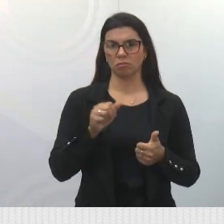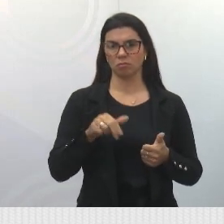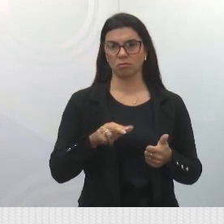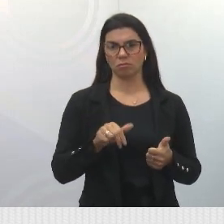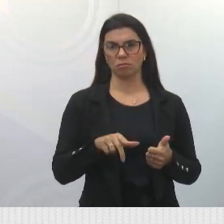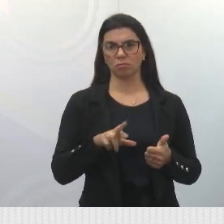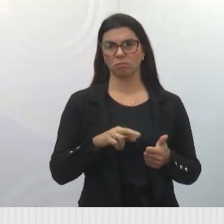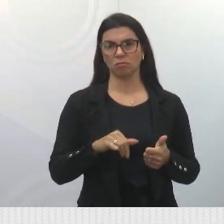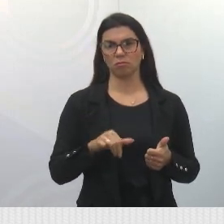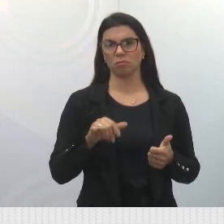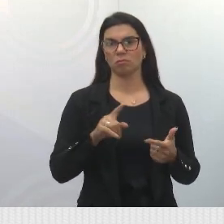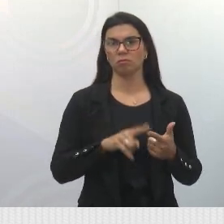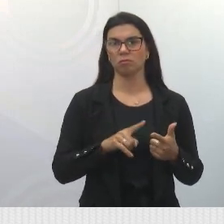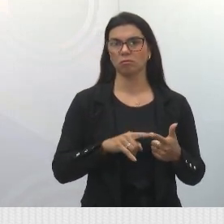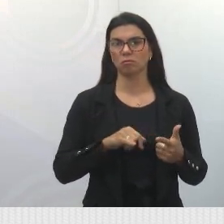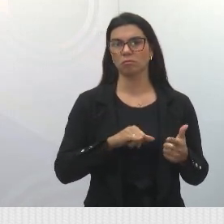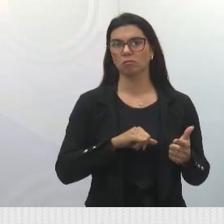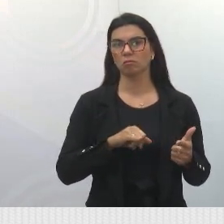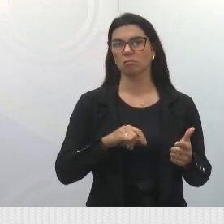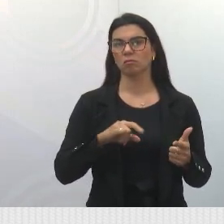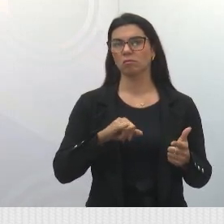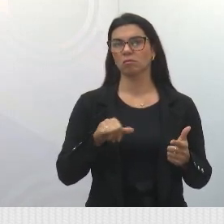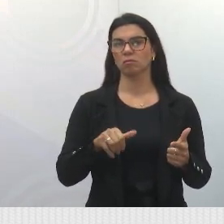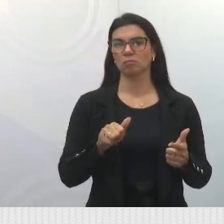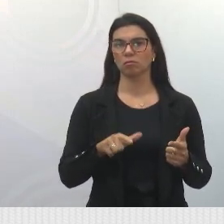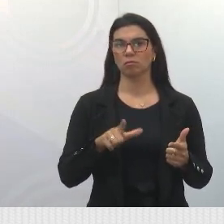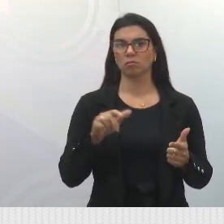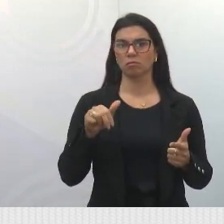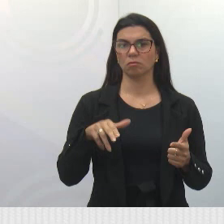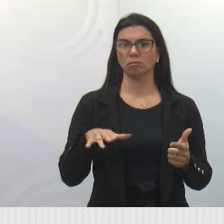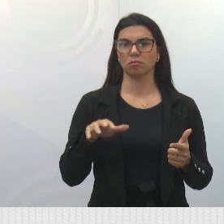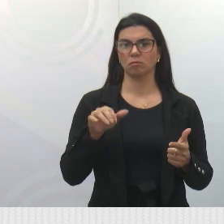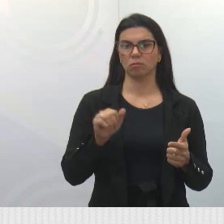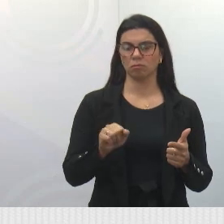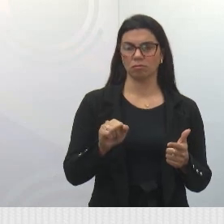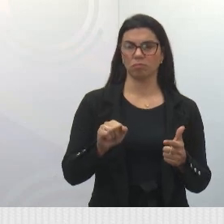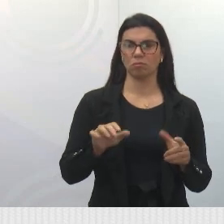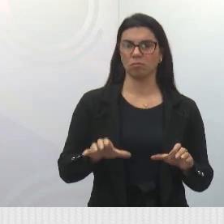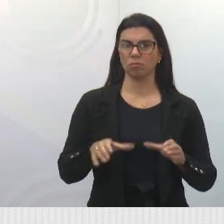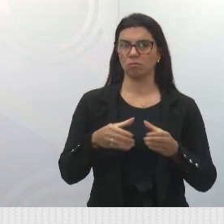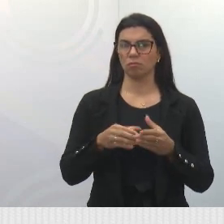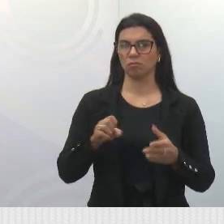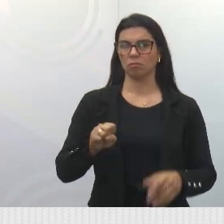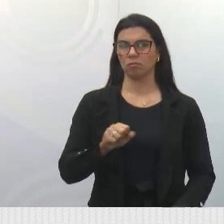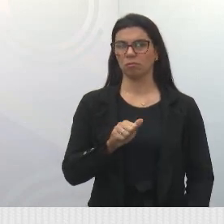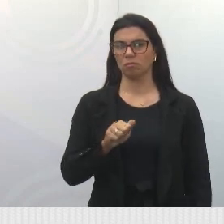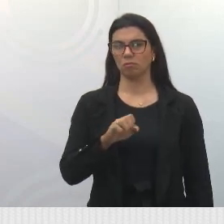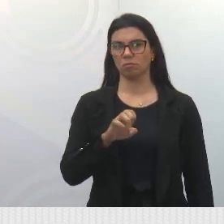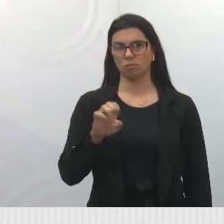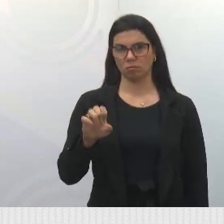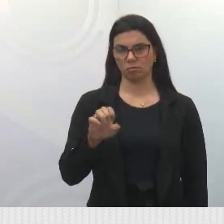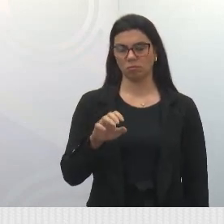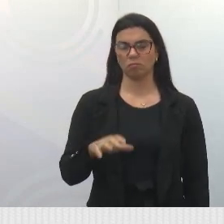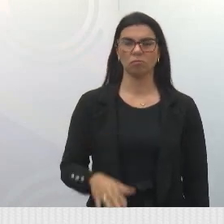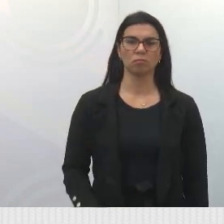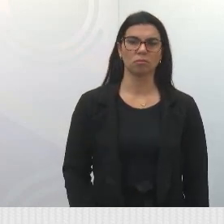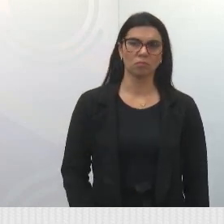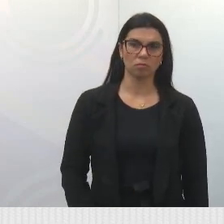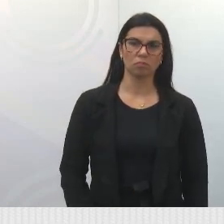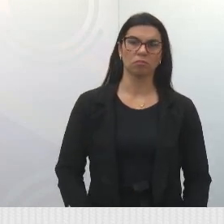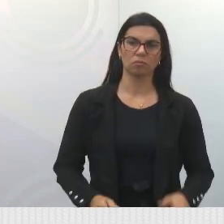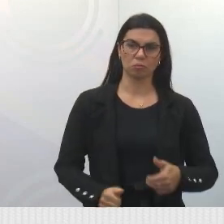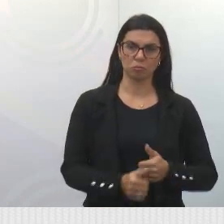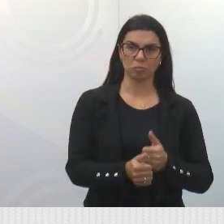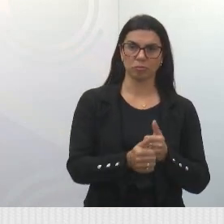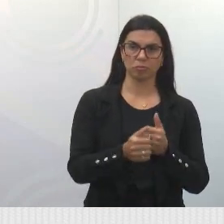pela unidade, e também esteve presente também o Djalma, que é da equipe do SAI, que nos